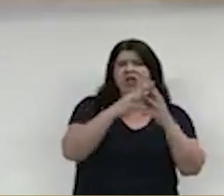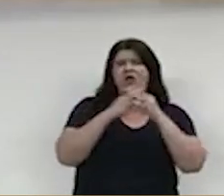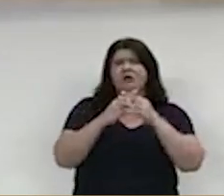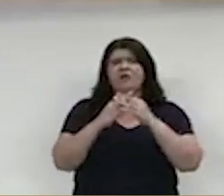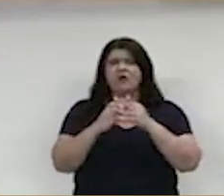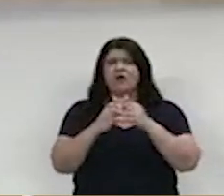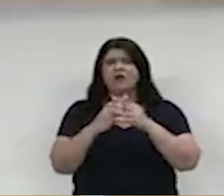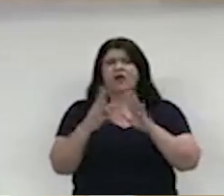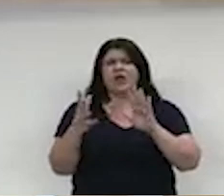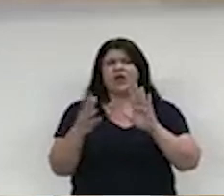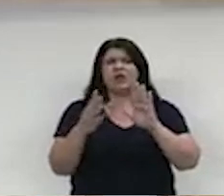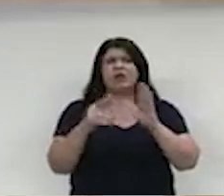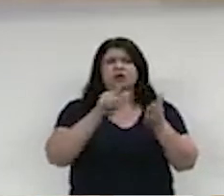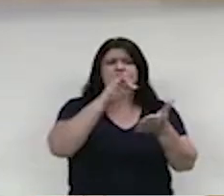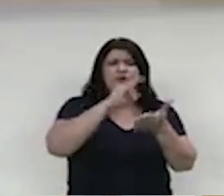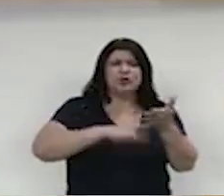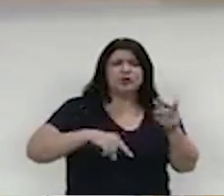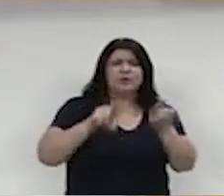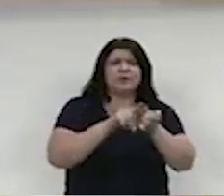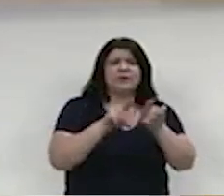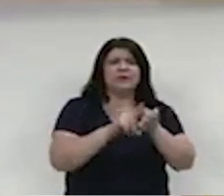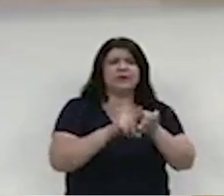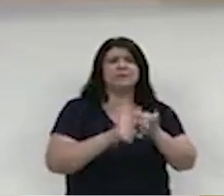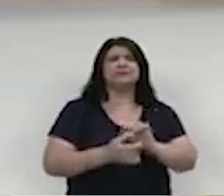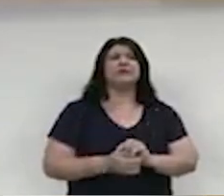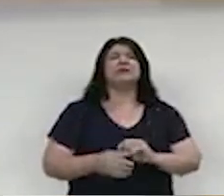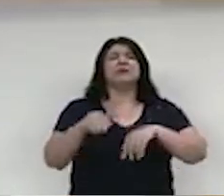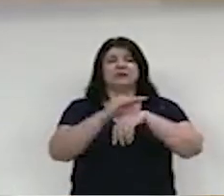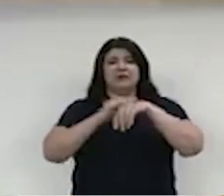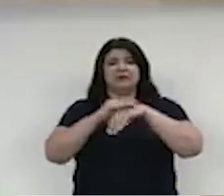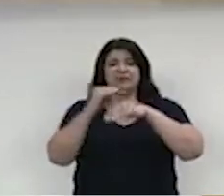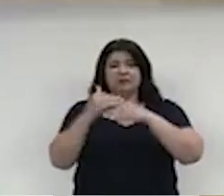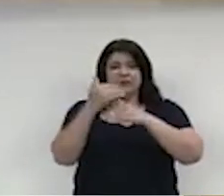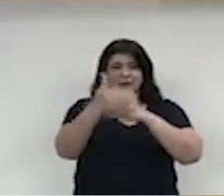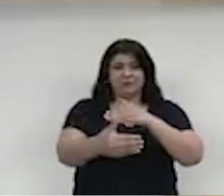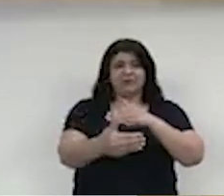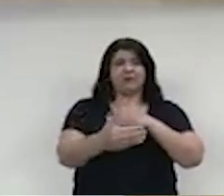Será pautado na próxima sessão. Perfeito. Obrigado.